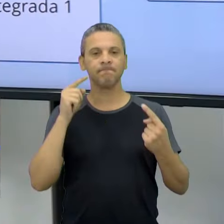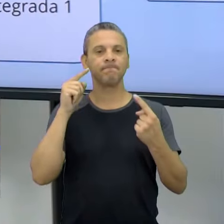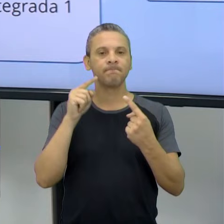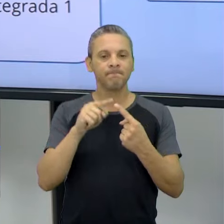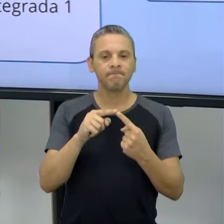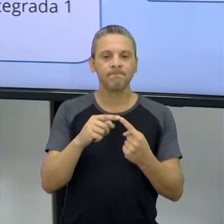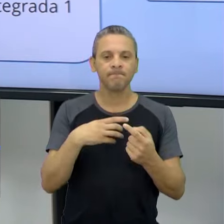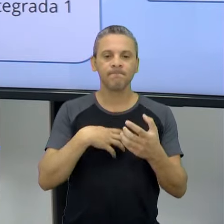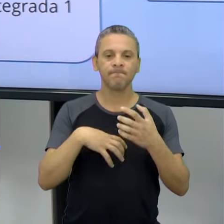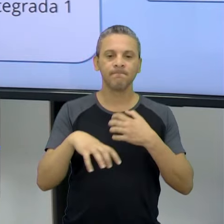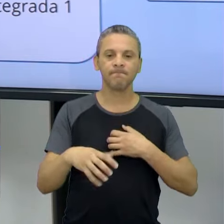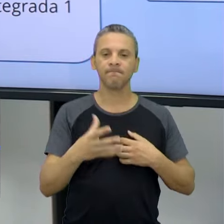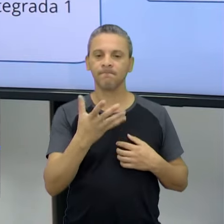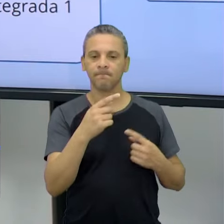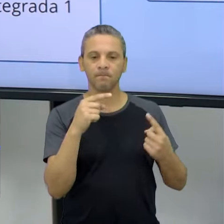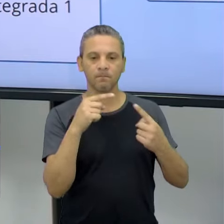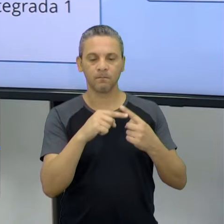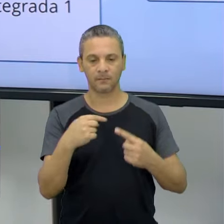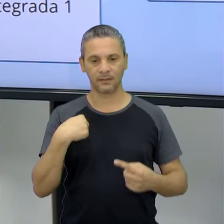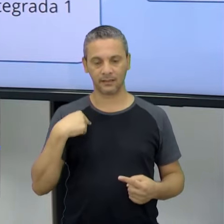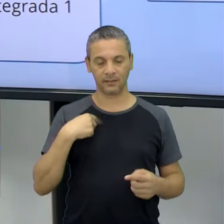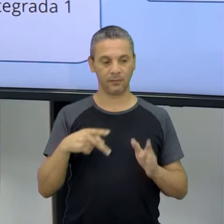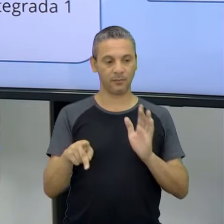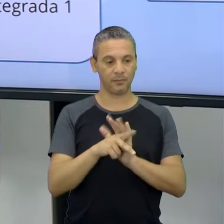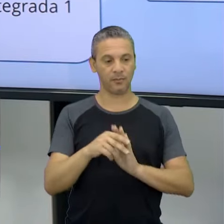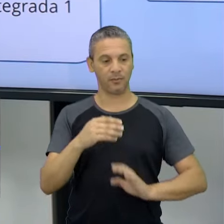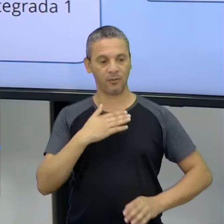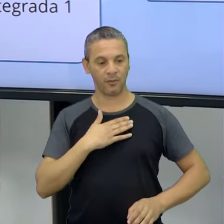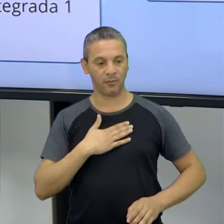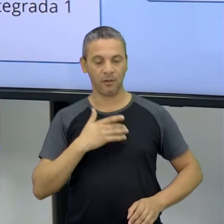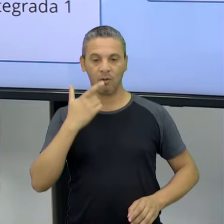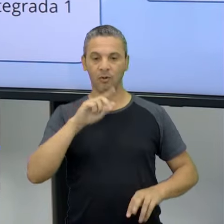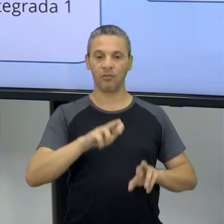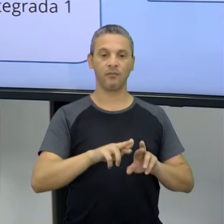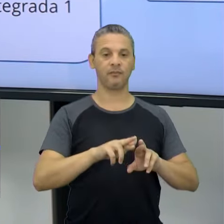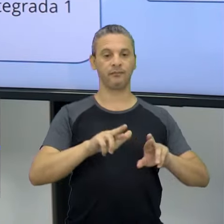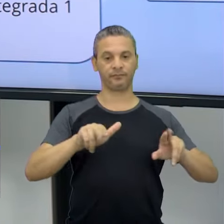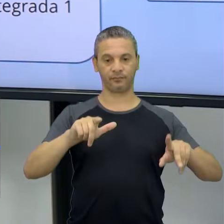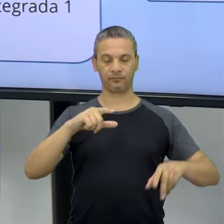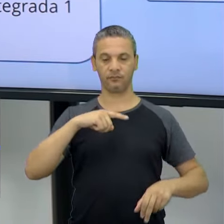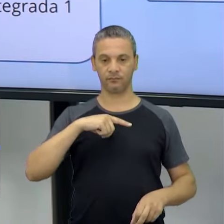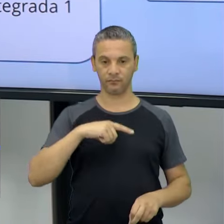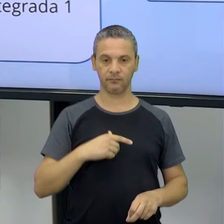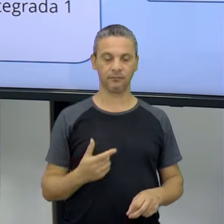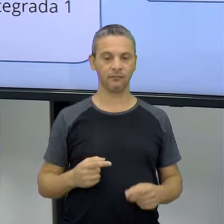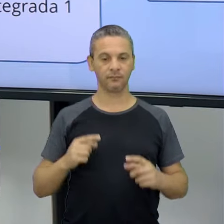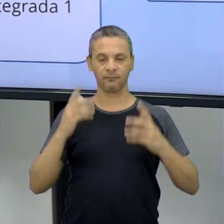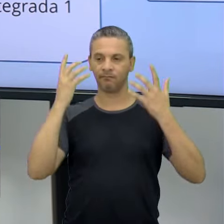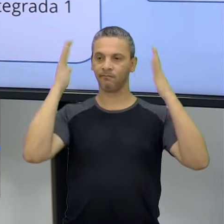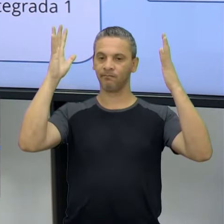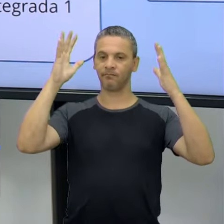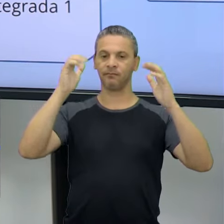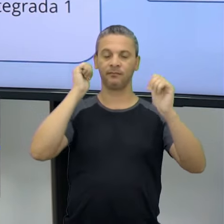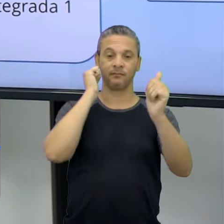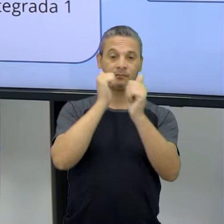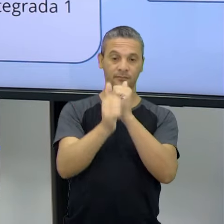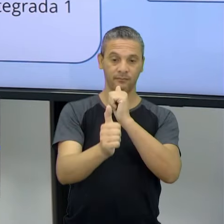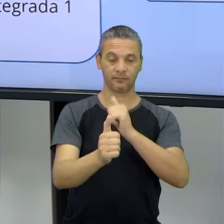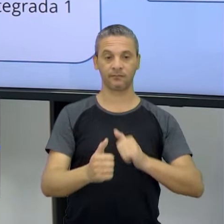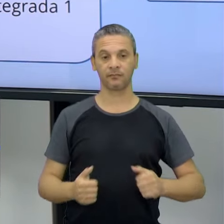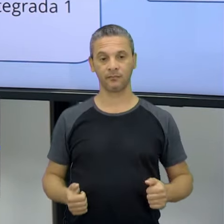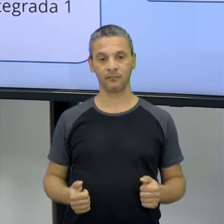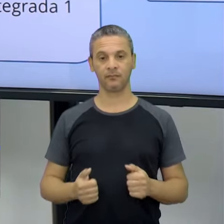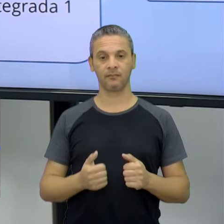sensibilidade, a com a minha, tem um outro teor, né? Um teor mais celebrando o esporte. A do